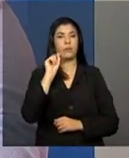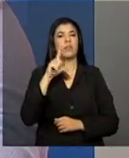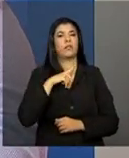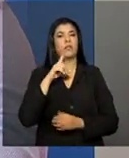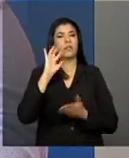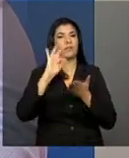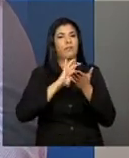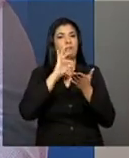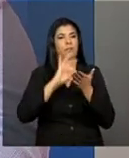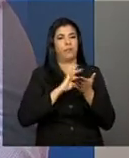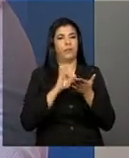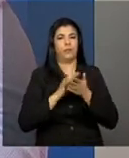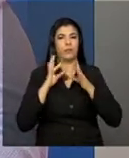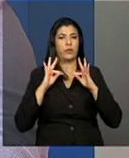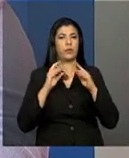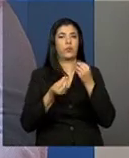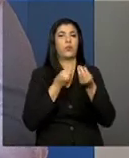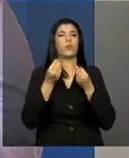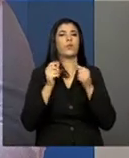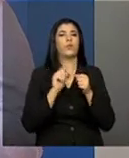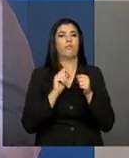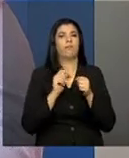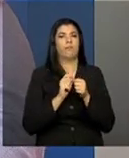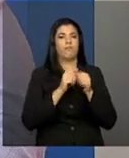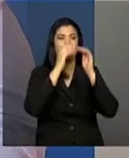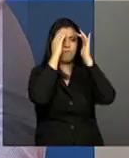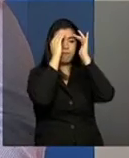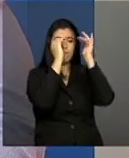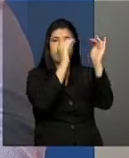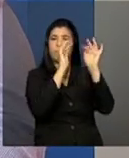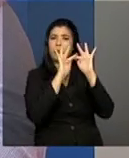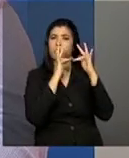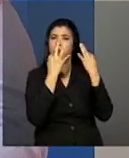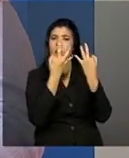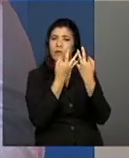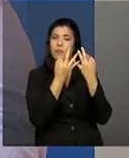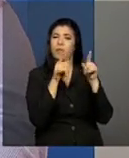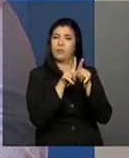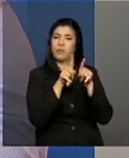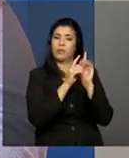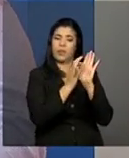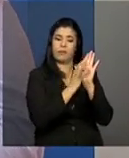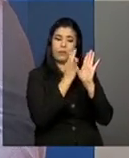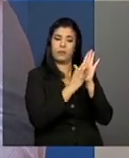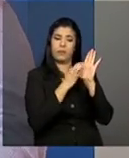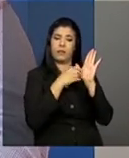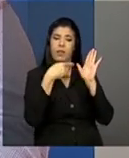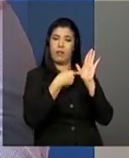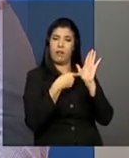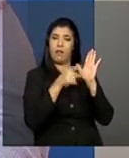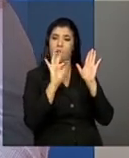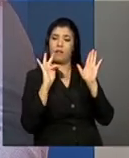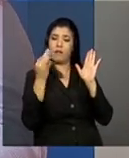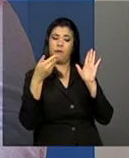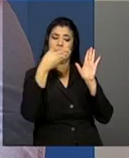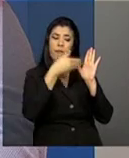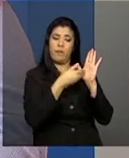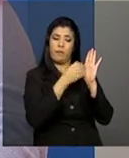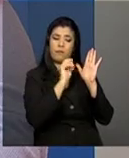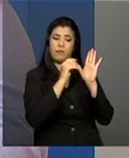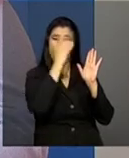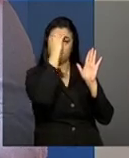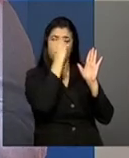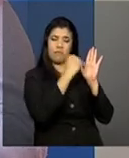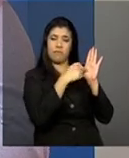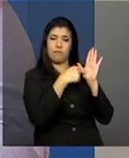registros do como a gente... Isso é um respeito à família que a gente está atendendo, o respeito ao usuário, a gente